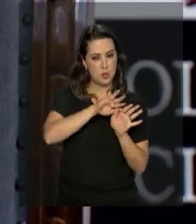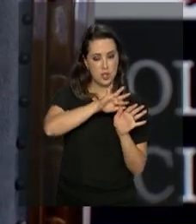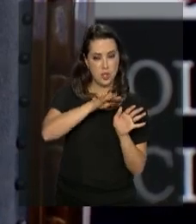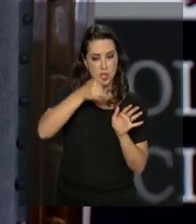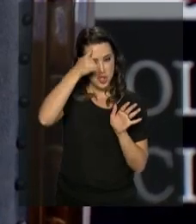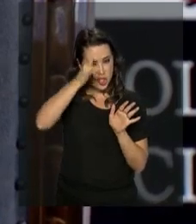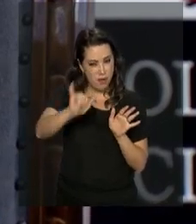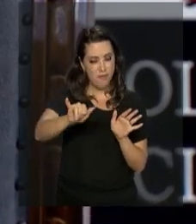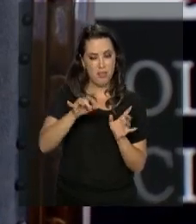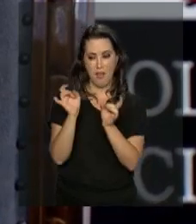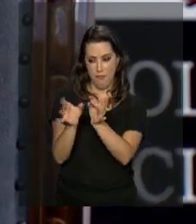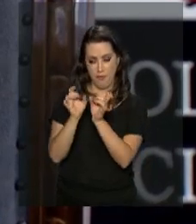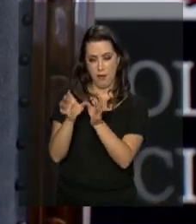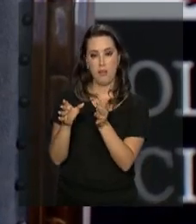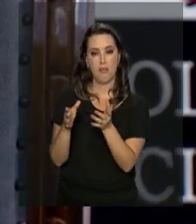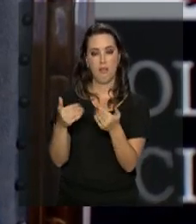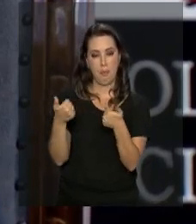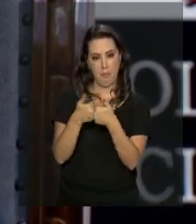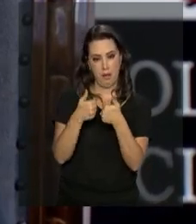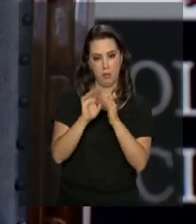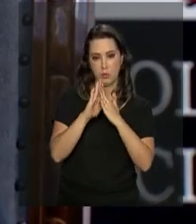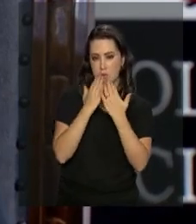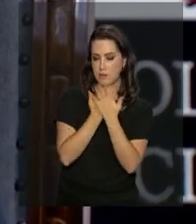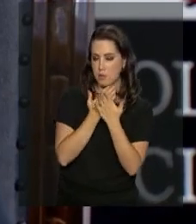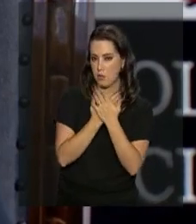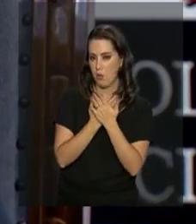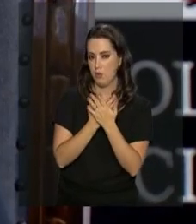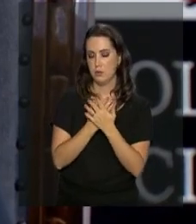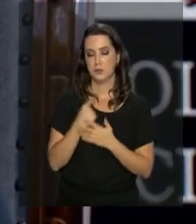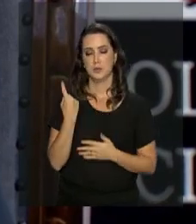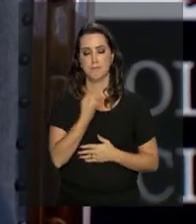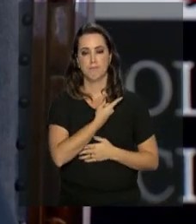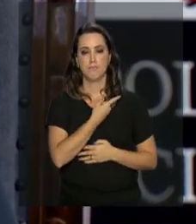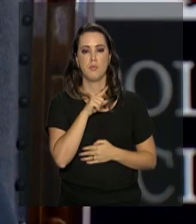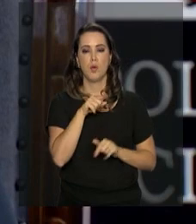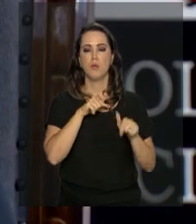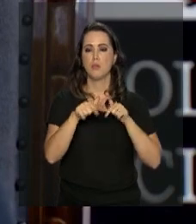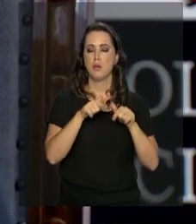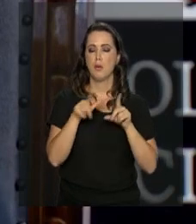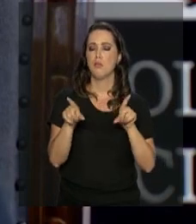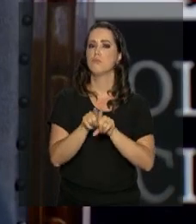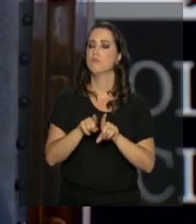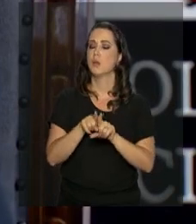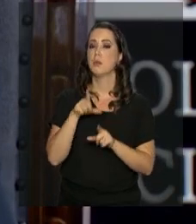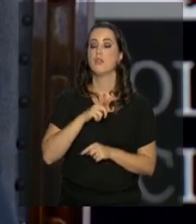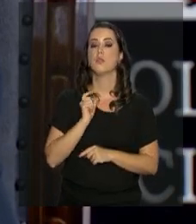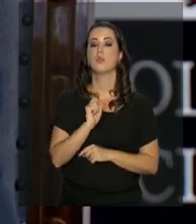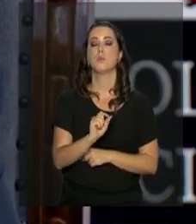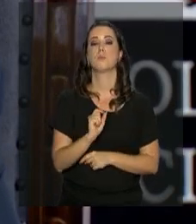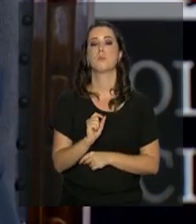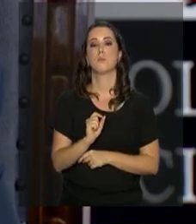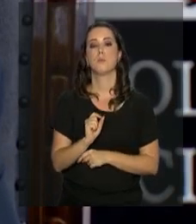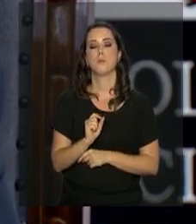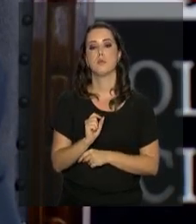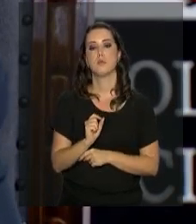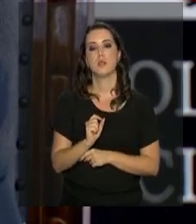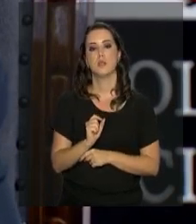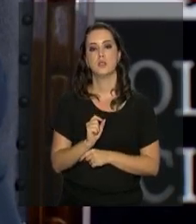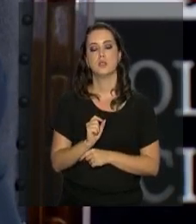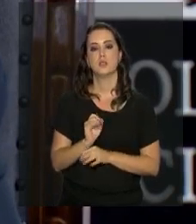ao tráfico nas proximidades das escolas, a operação também leva